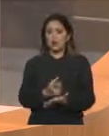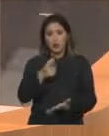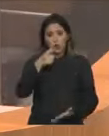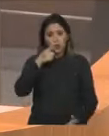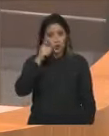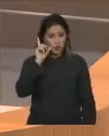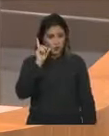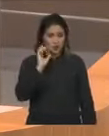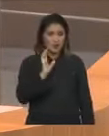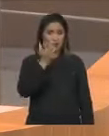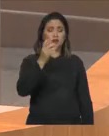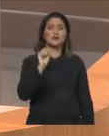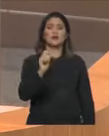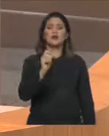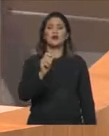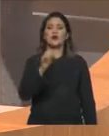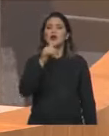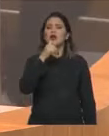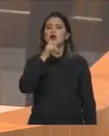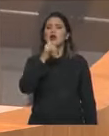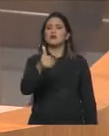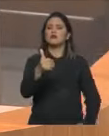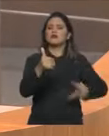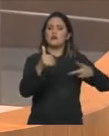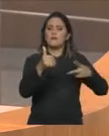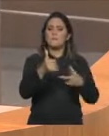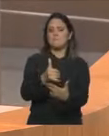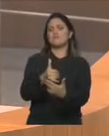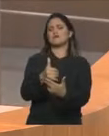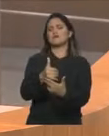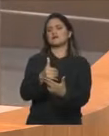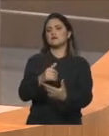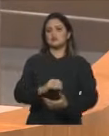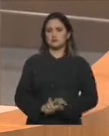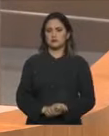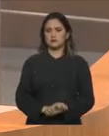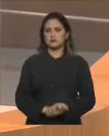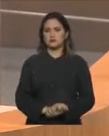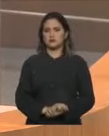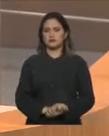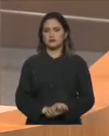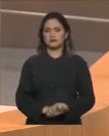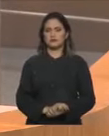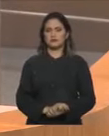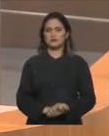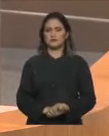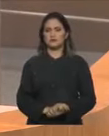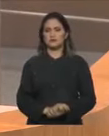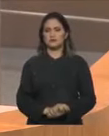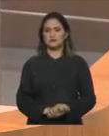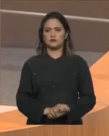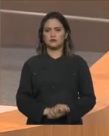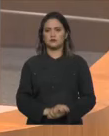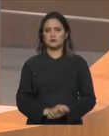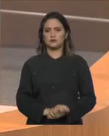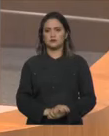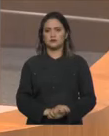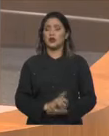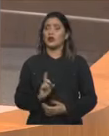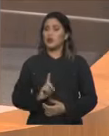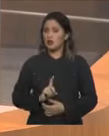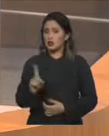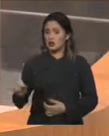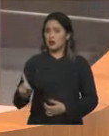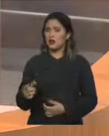corte abusivo, uma consumidora, deputado, meu amigo, deputado Zé Gentil, de Imperatriz, de